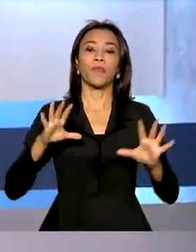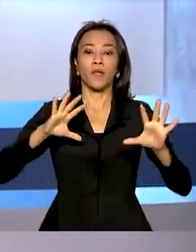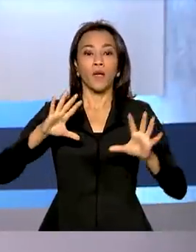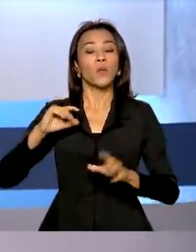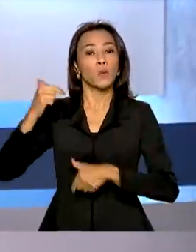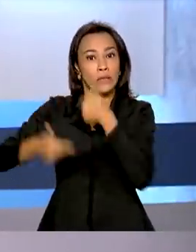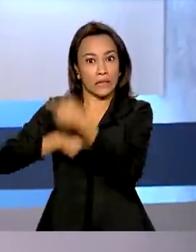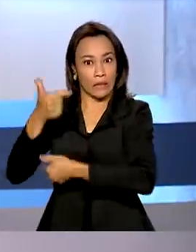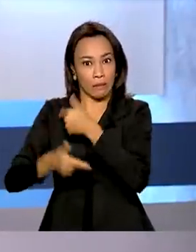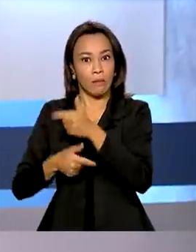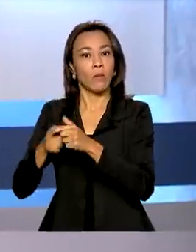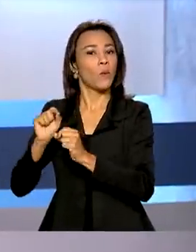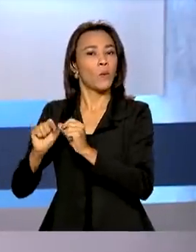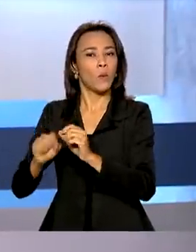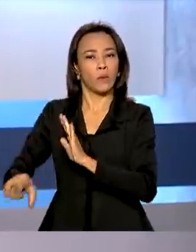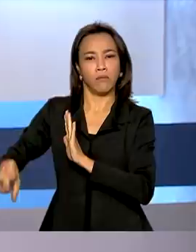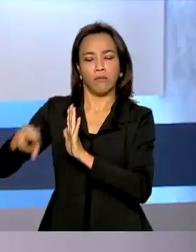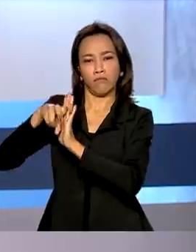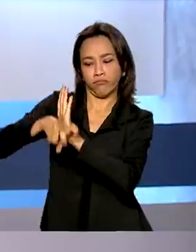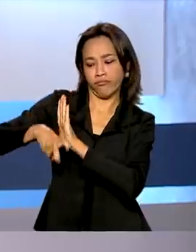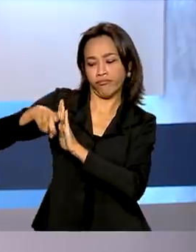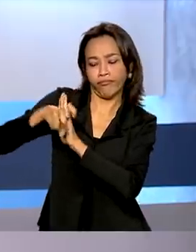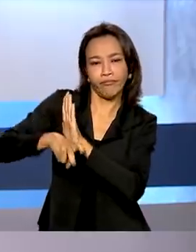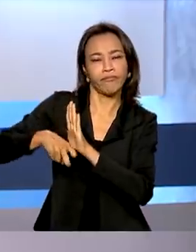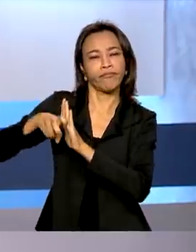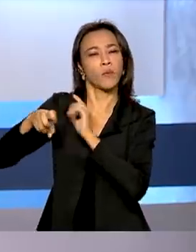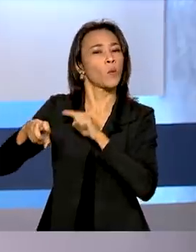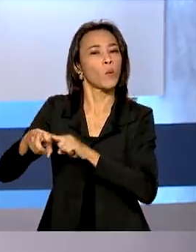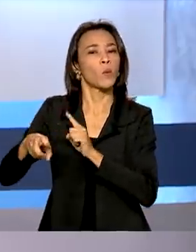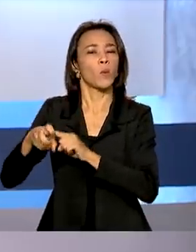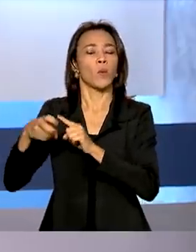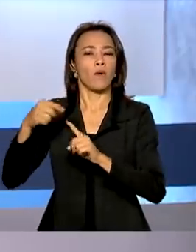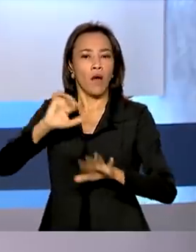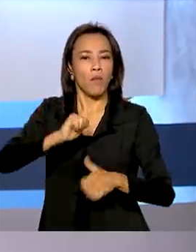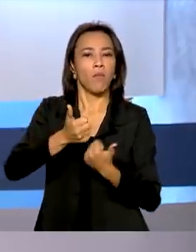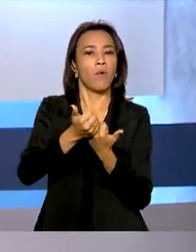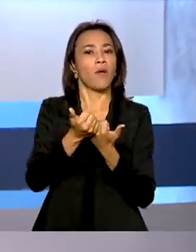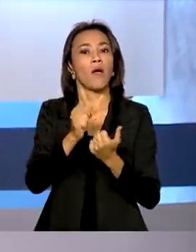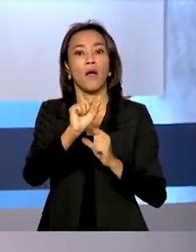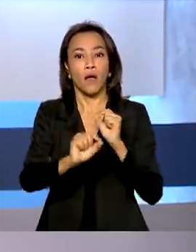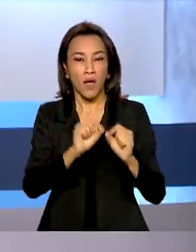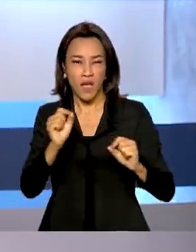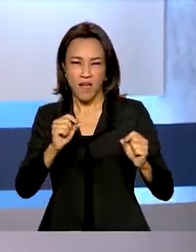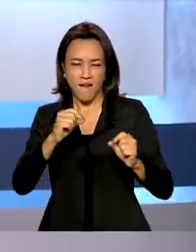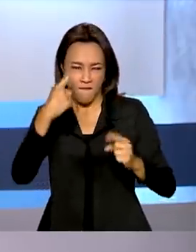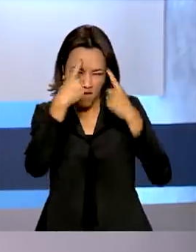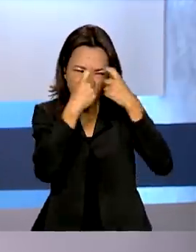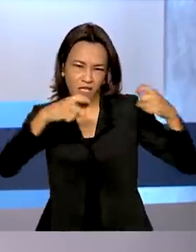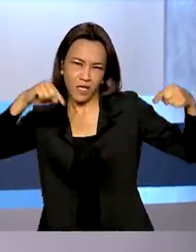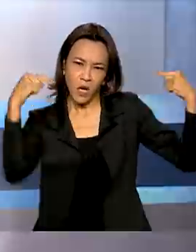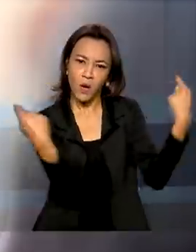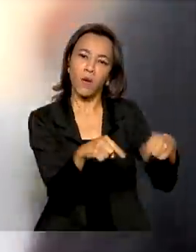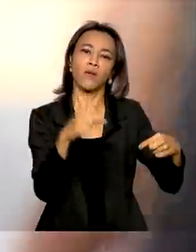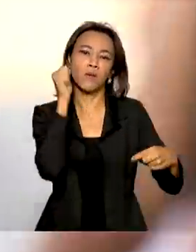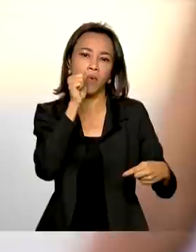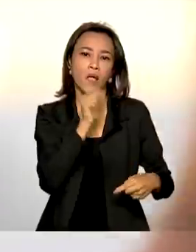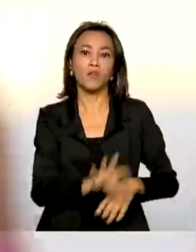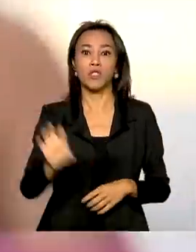da Penha vai reunir várias ações de enfrentamento à violência contra a mulher e terá o apoio de estados e municípios.